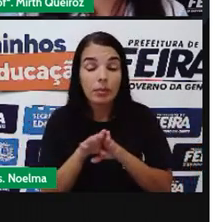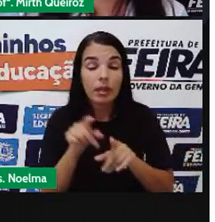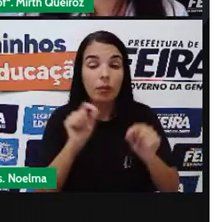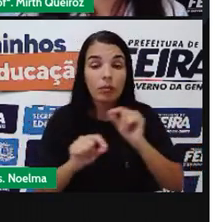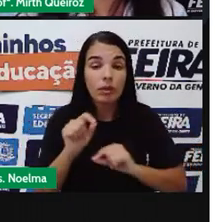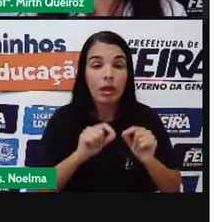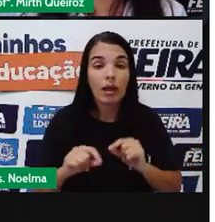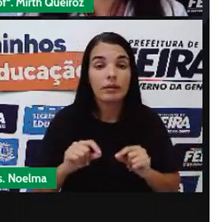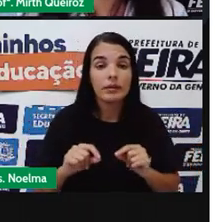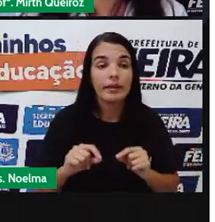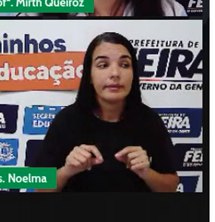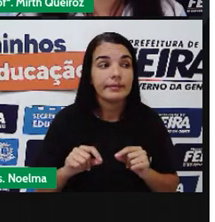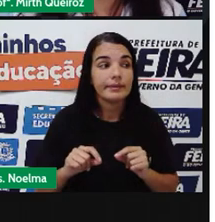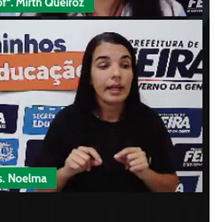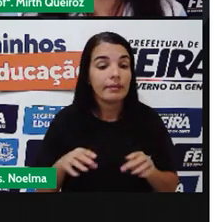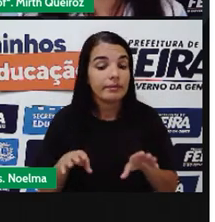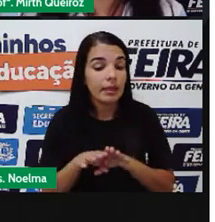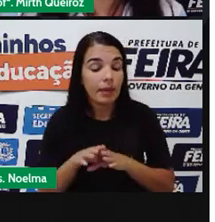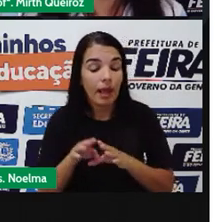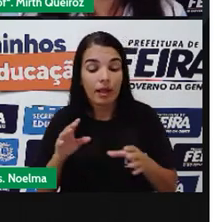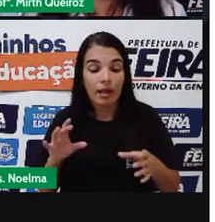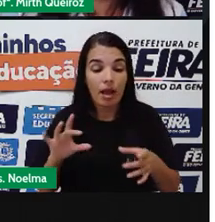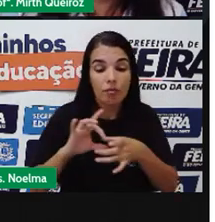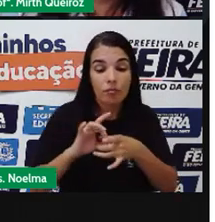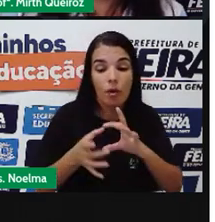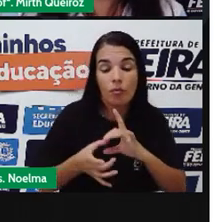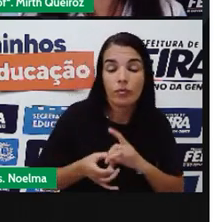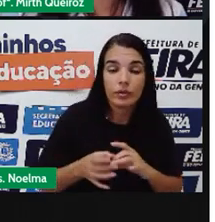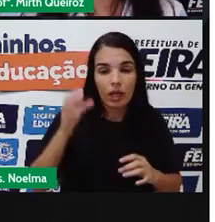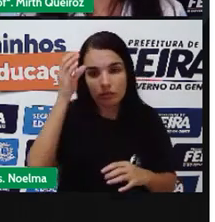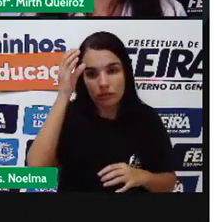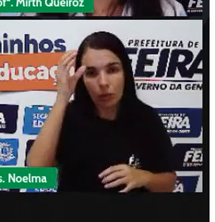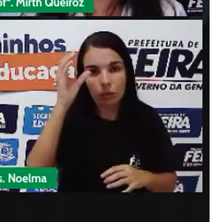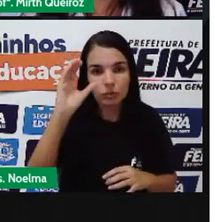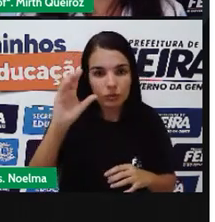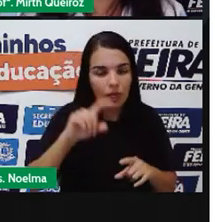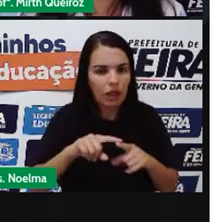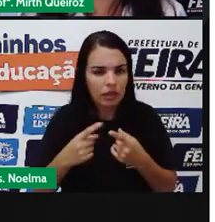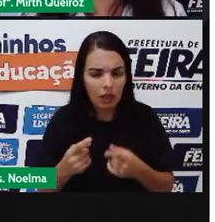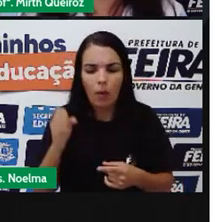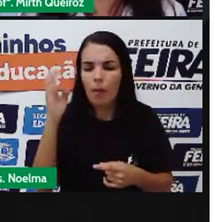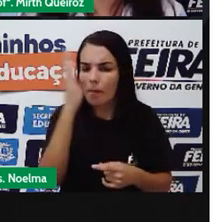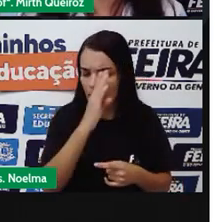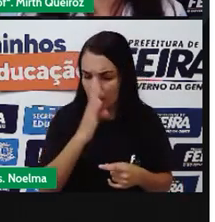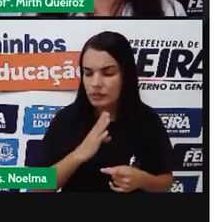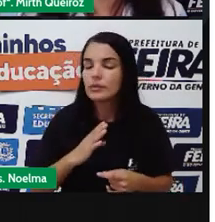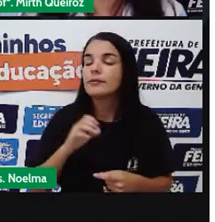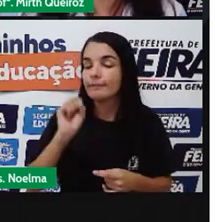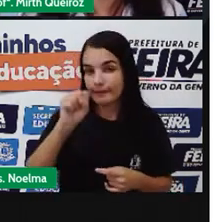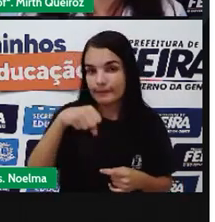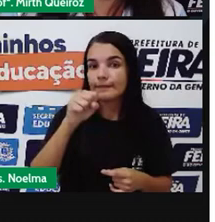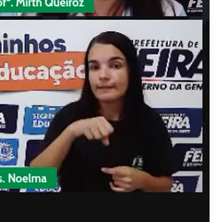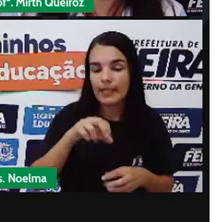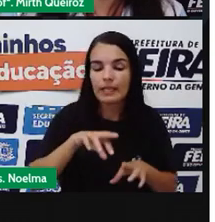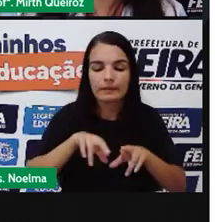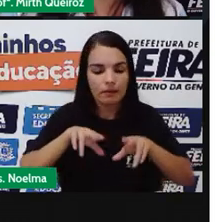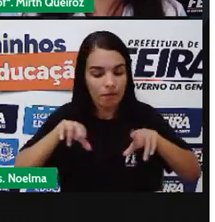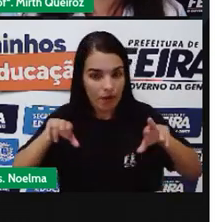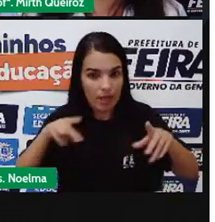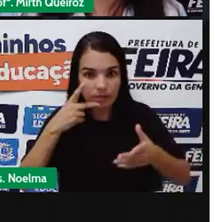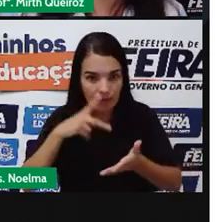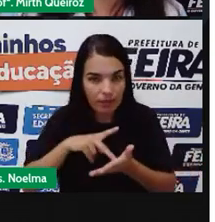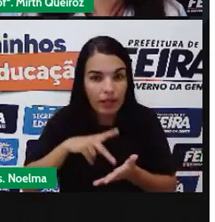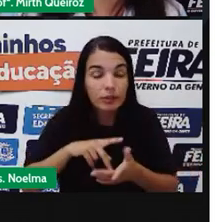Estará envolvida também A questão cultural Então o Brasil é sim um país diverso